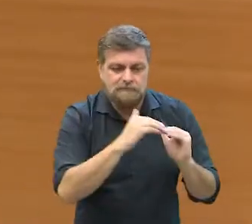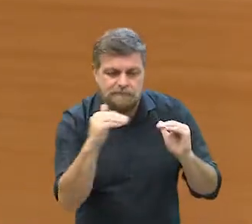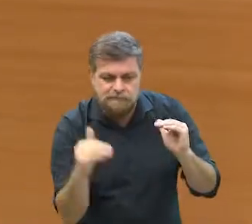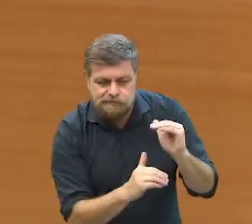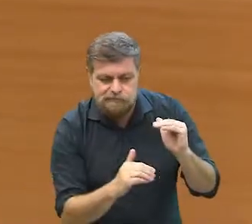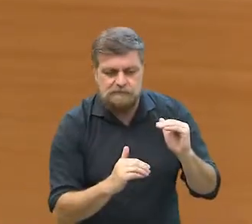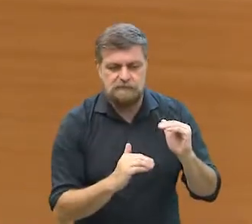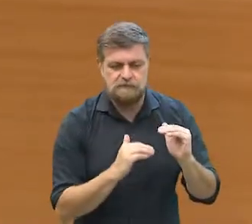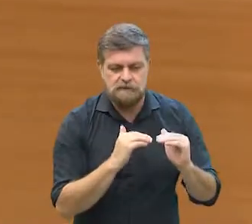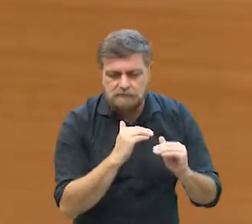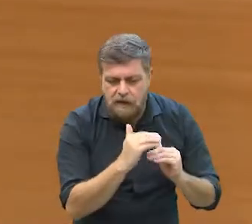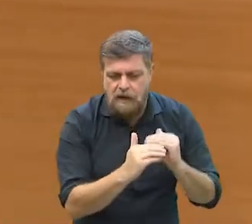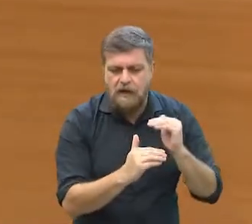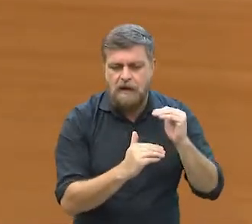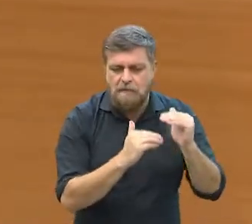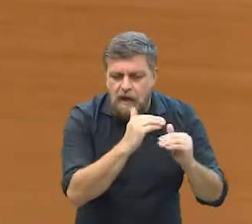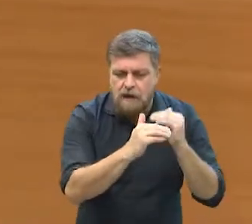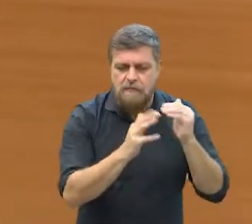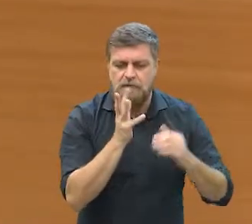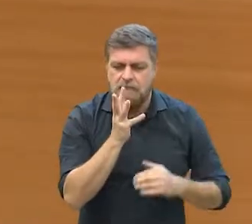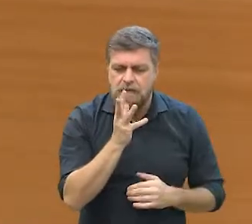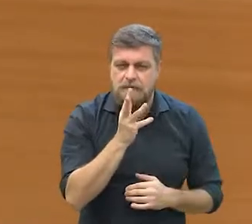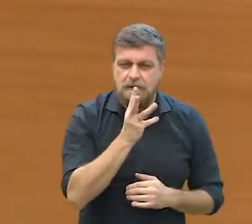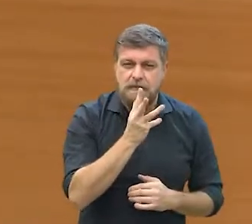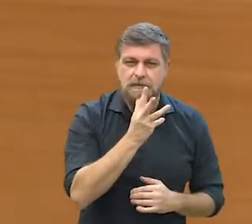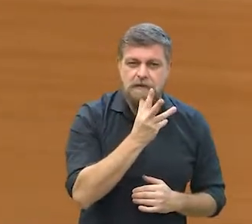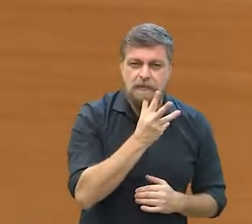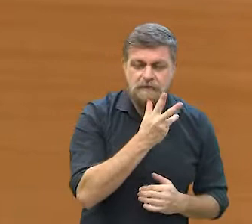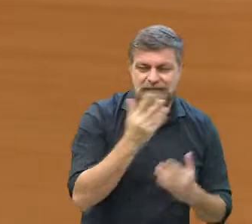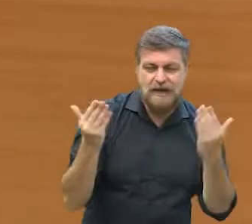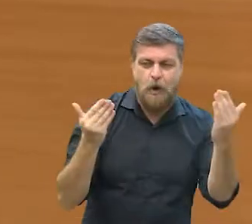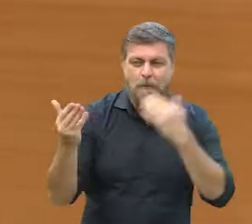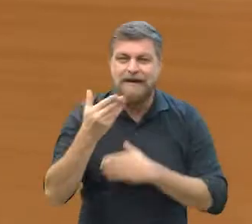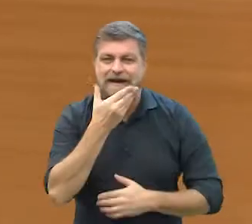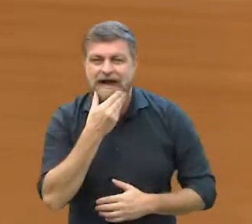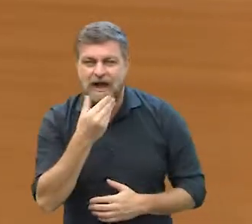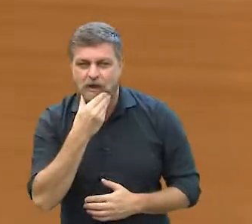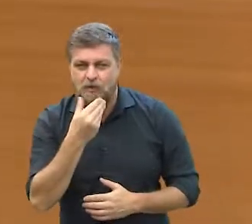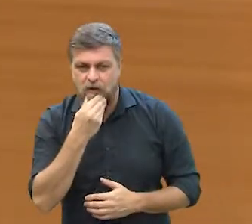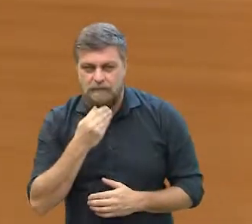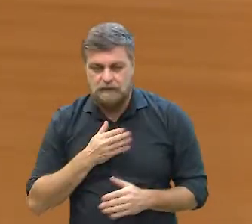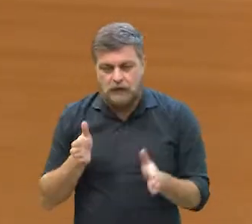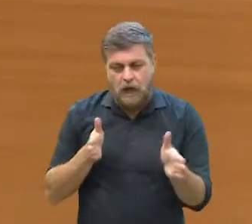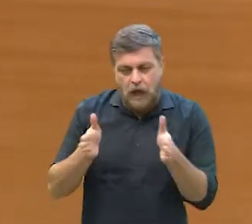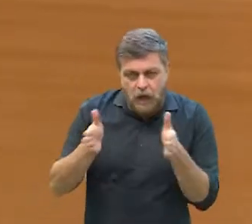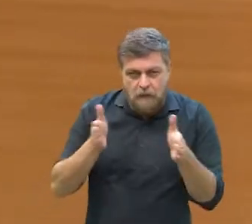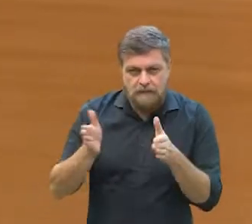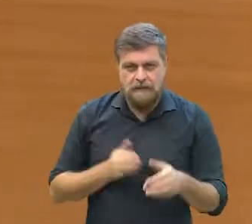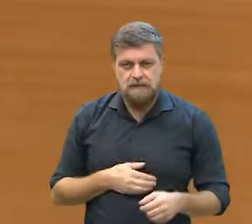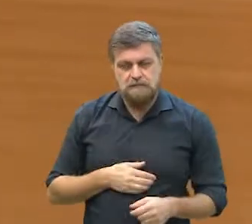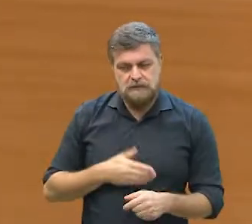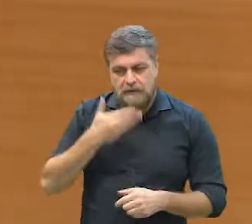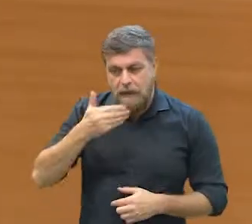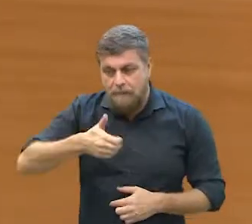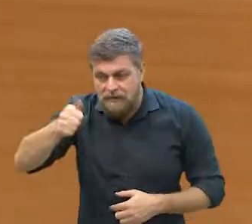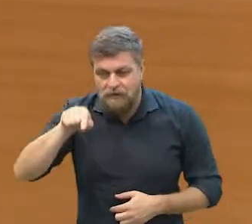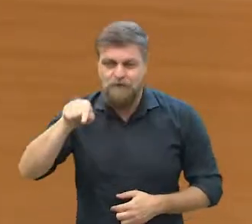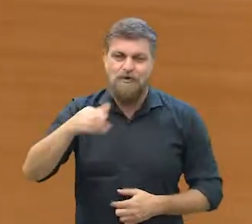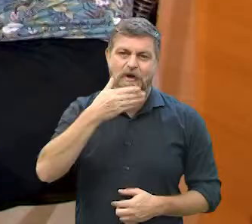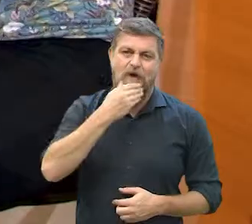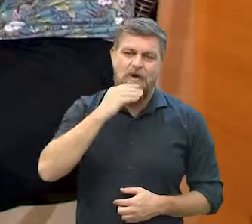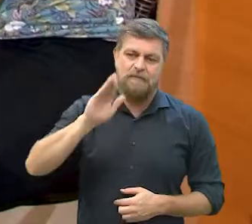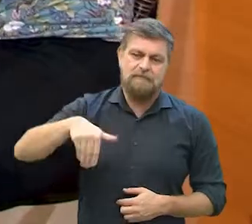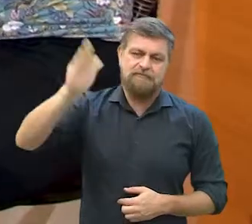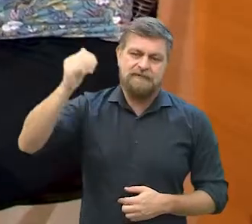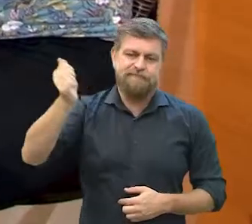Então, as mulheres recuperam emprego, renda muito mais devagar, né? Mesmo nos períodos em que a gente teve retomada ao longo desse ano.